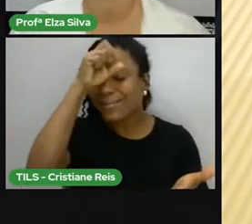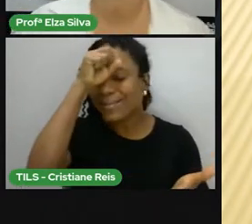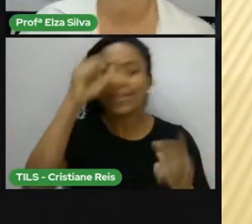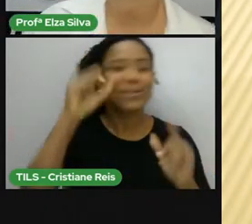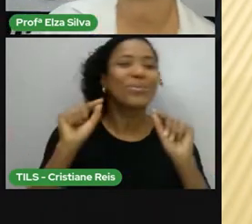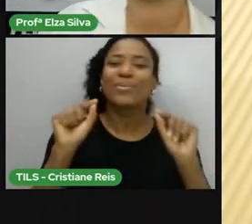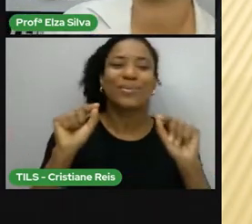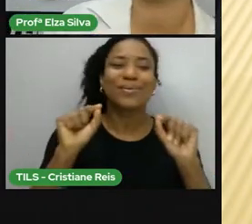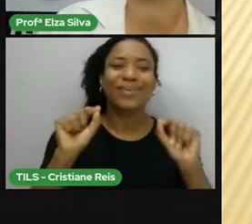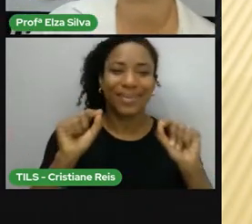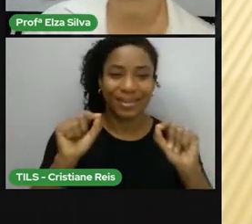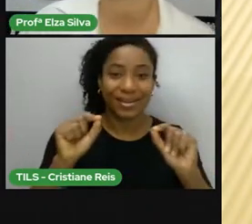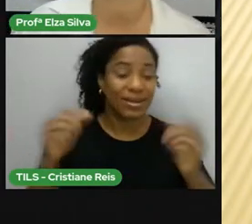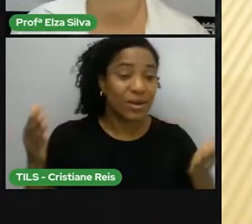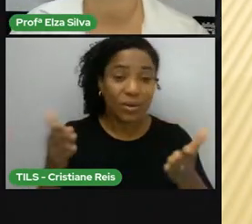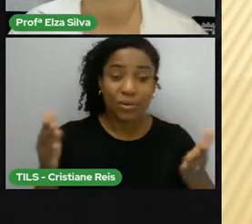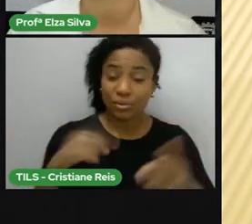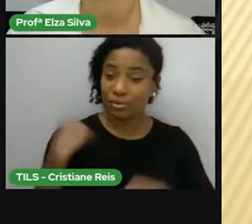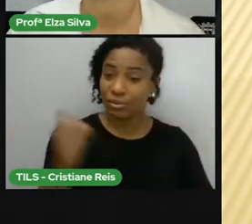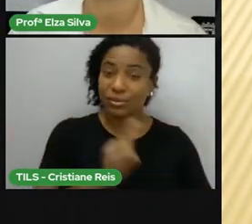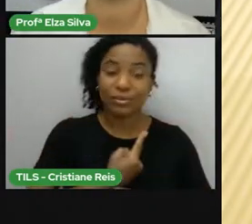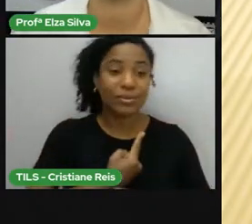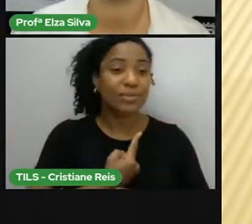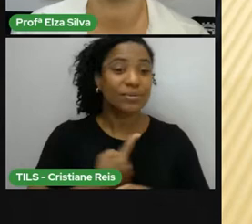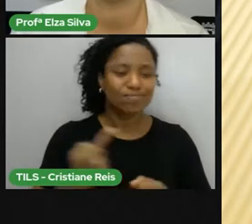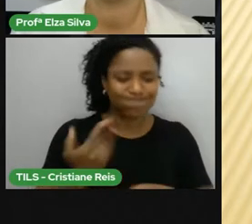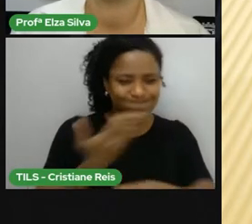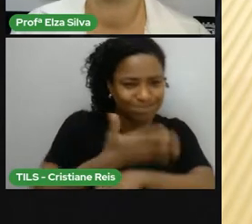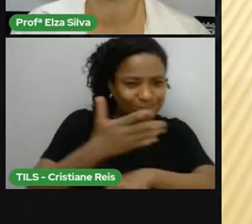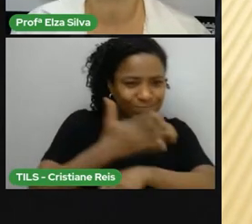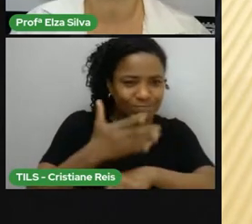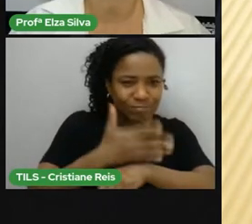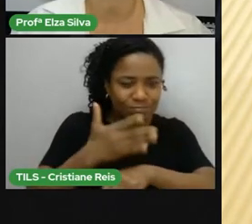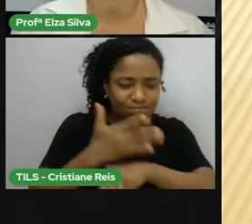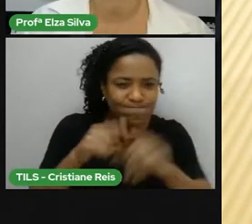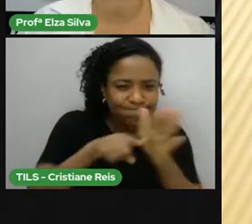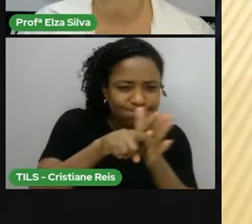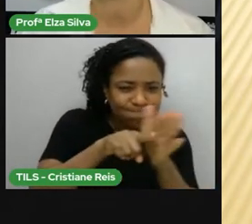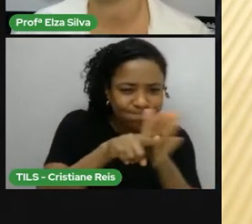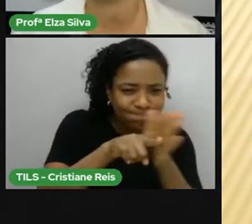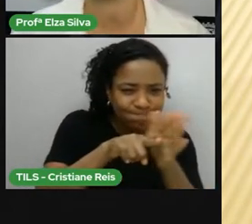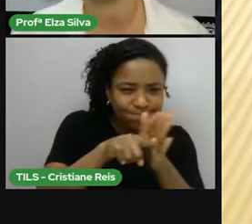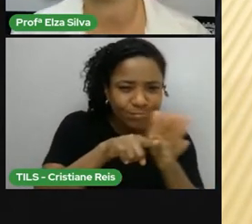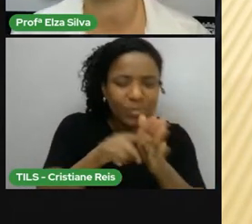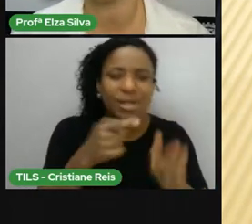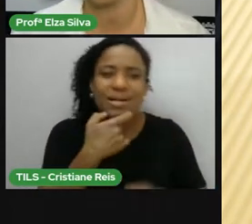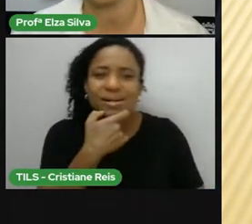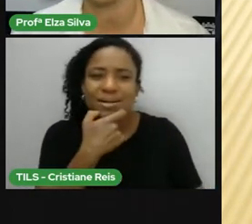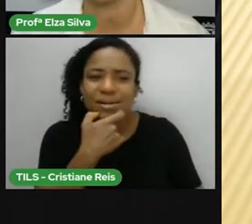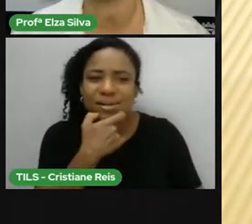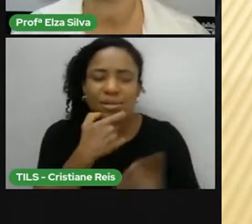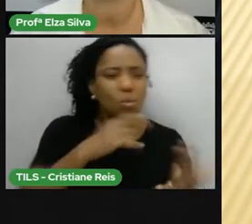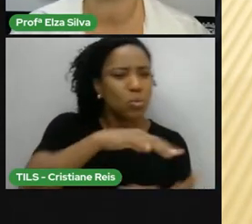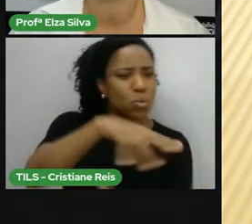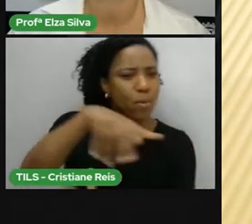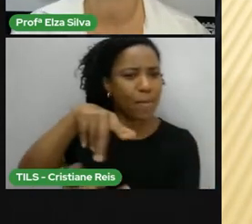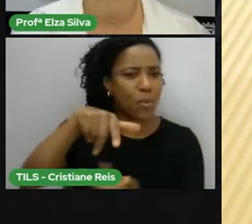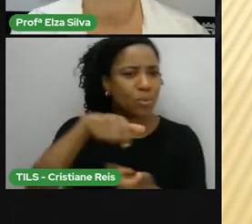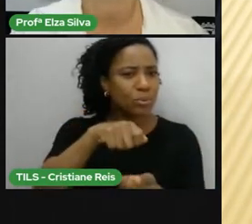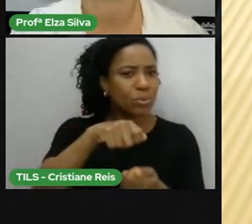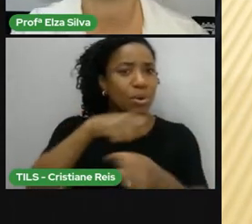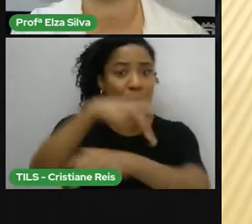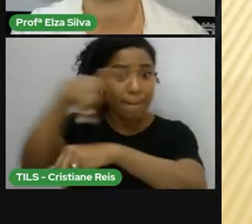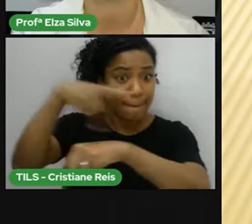Vamos investigar o alcance da língua inglesa no mundo, com foco em países que tenham essa língua estrangeira como